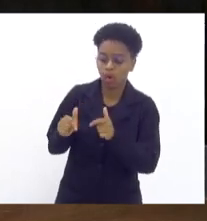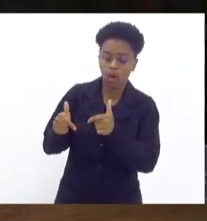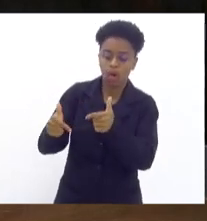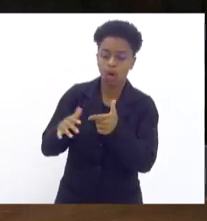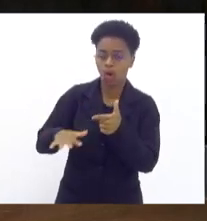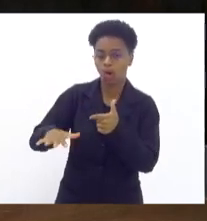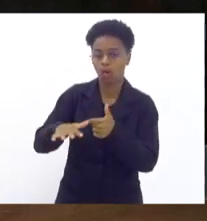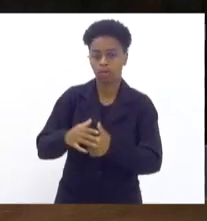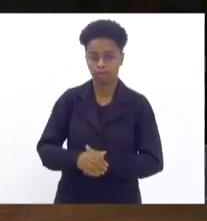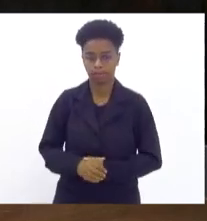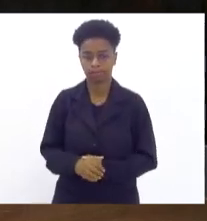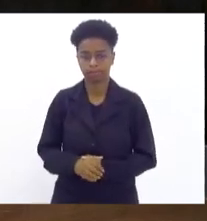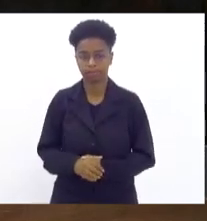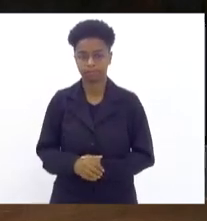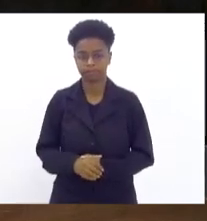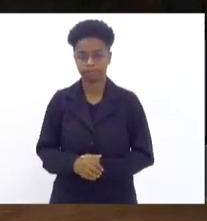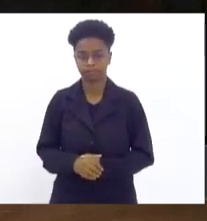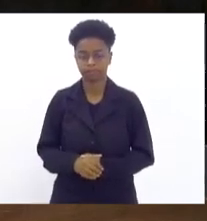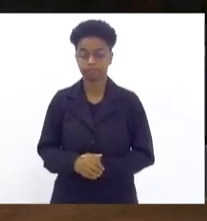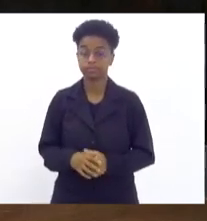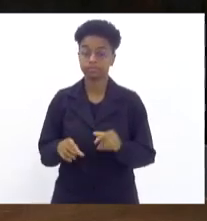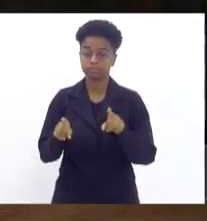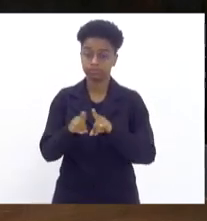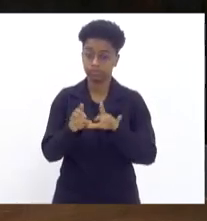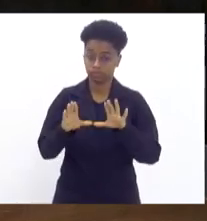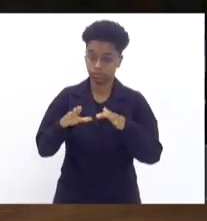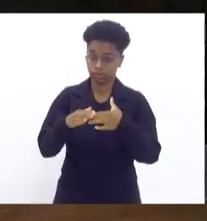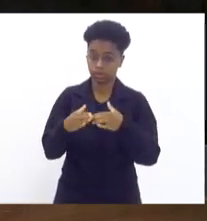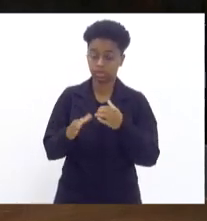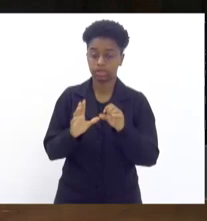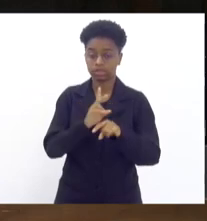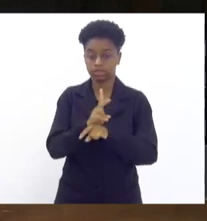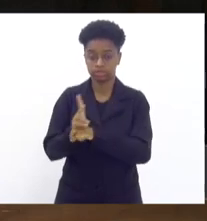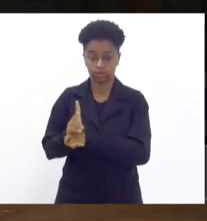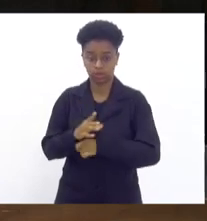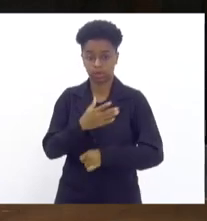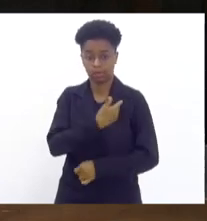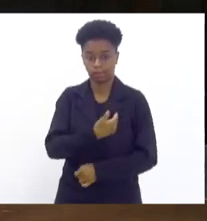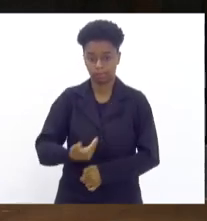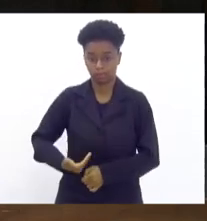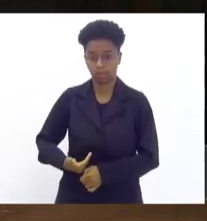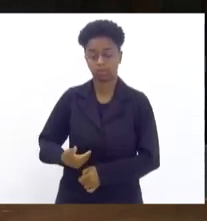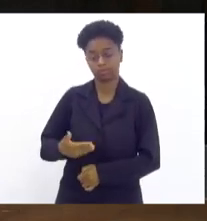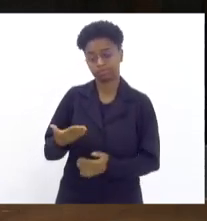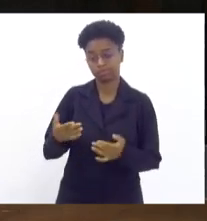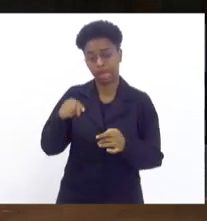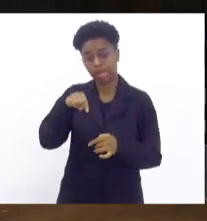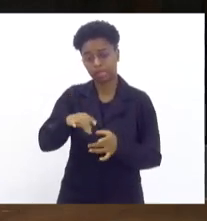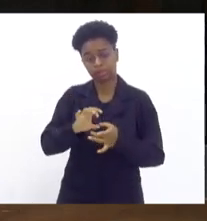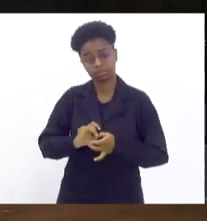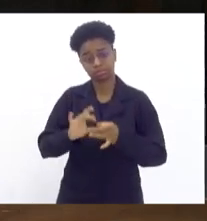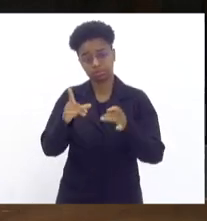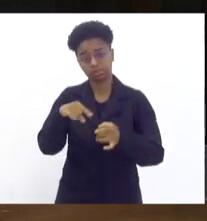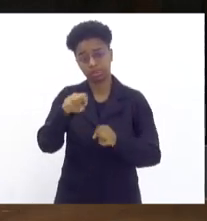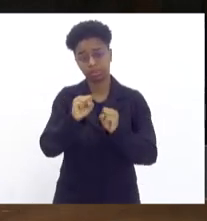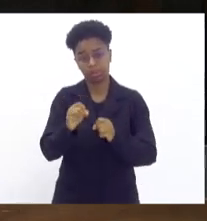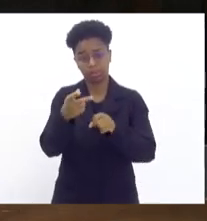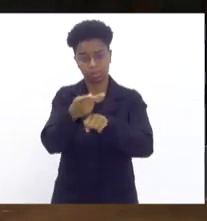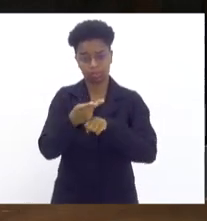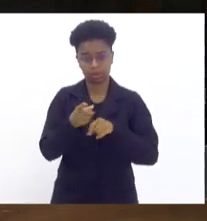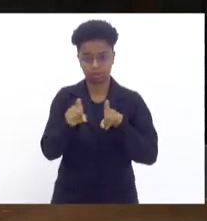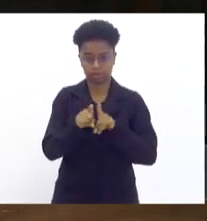situações. e a comissão de segurança pública está aqui à disposição dos senhores também.